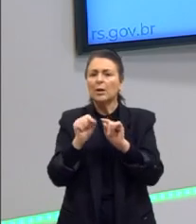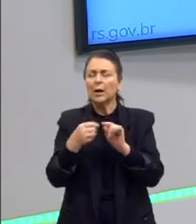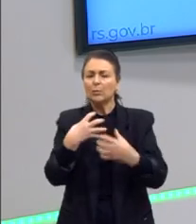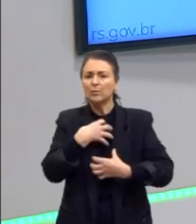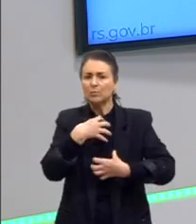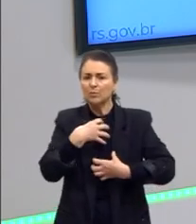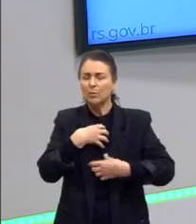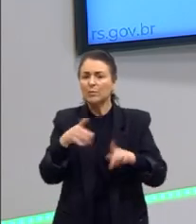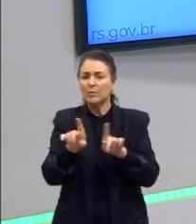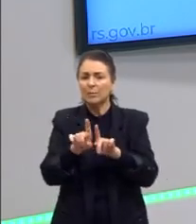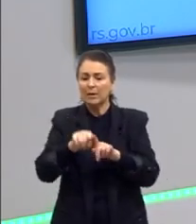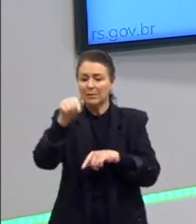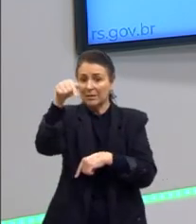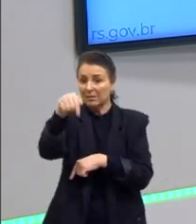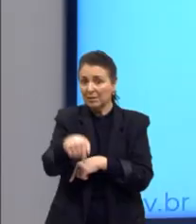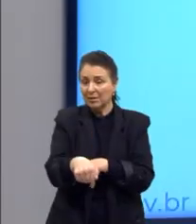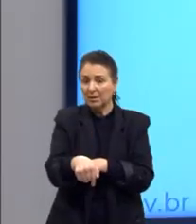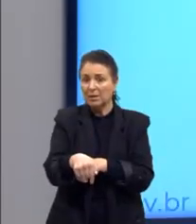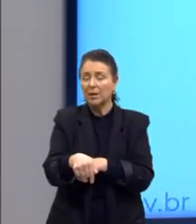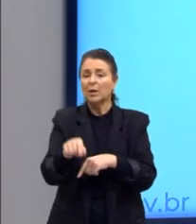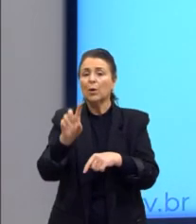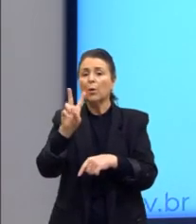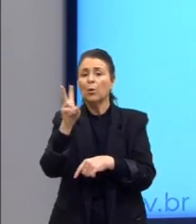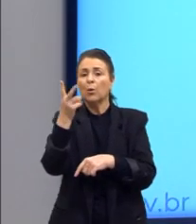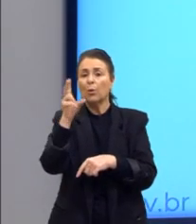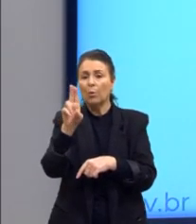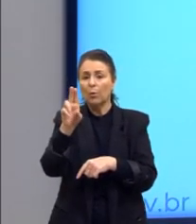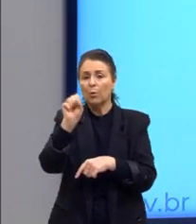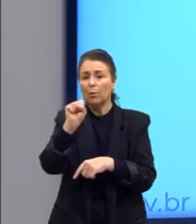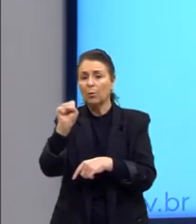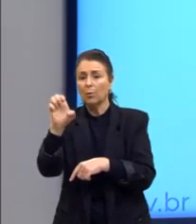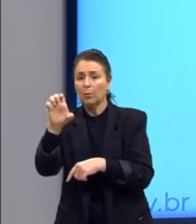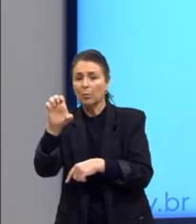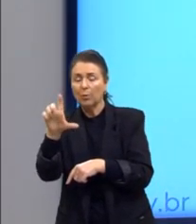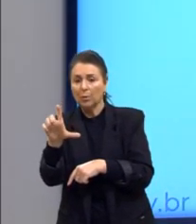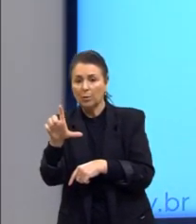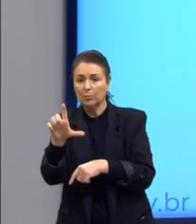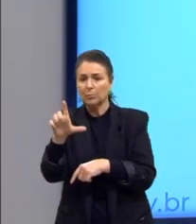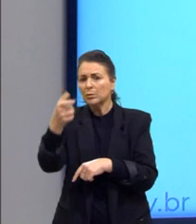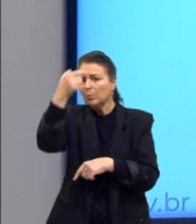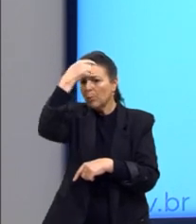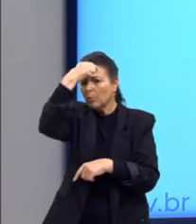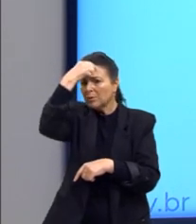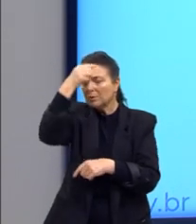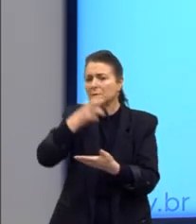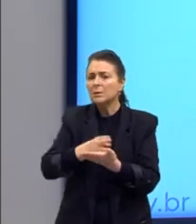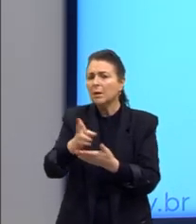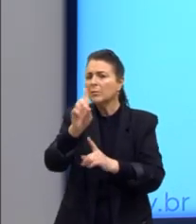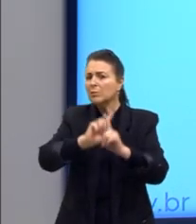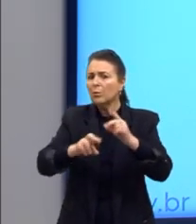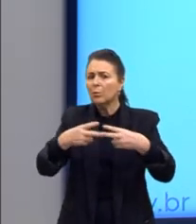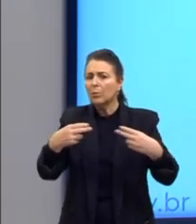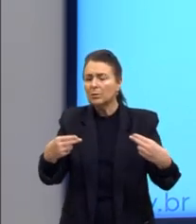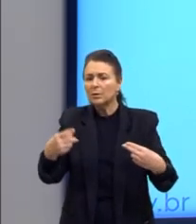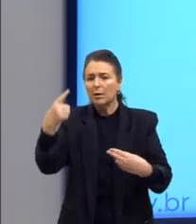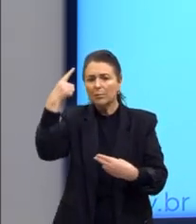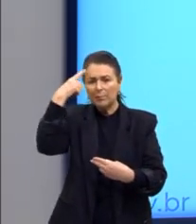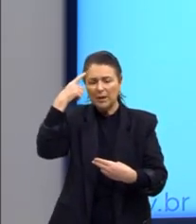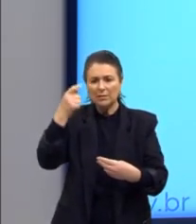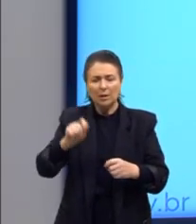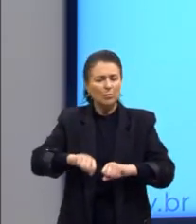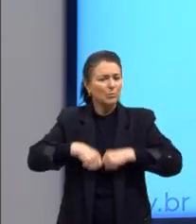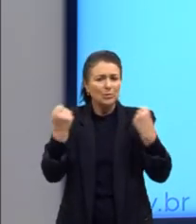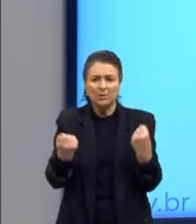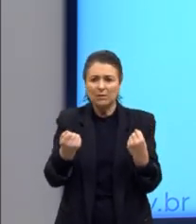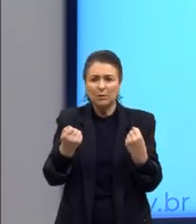dialética, mas também aqui. O Rousseau vai dizer que nós sempre temos consciência de alguma coisa. Pense, não é impossível ter a